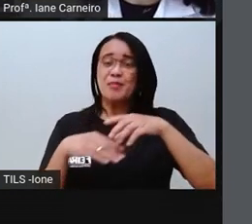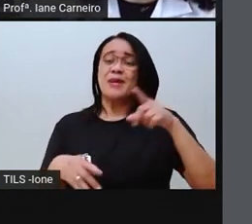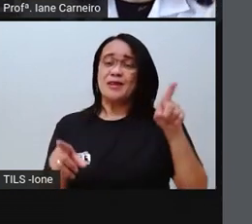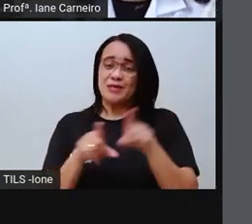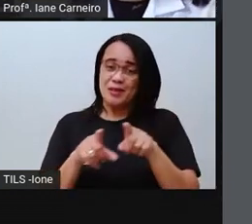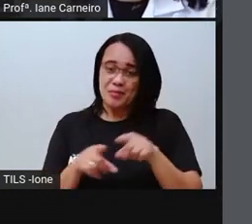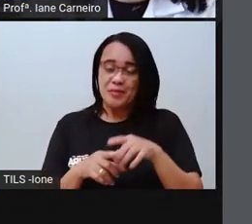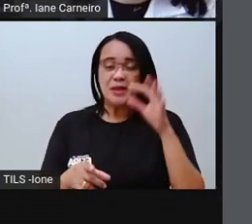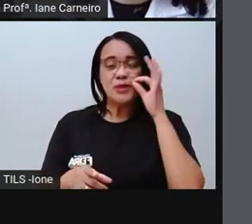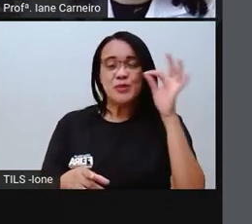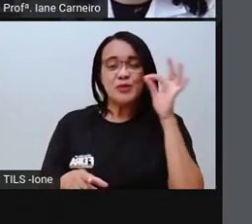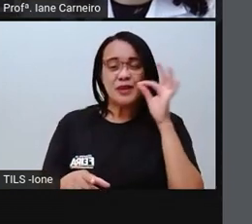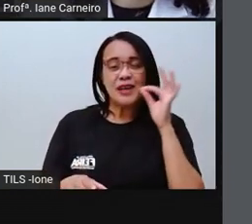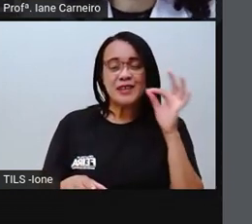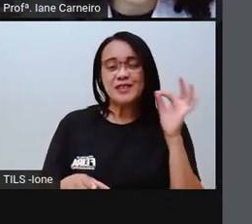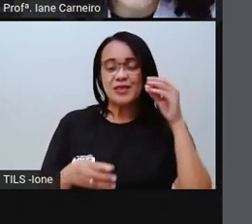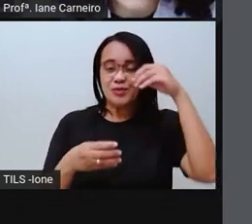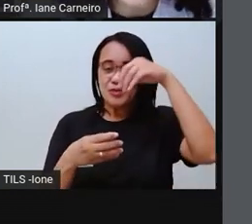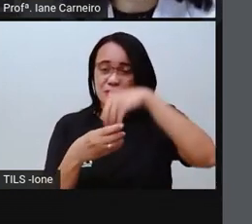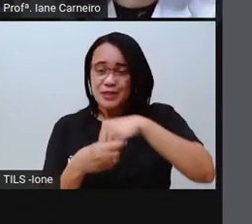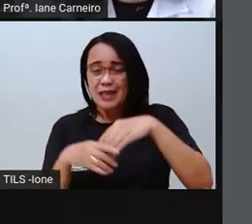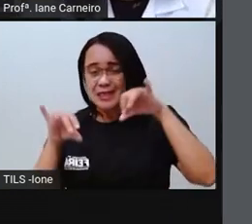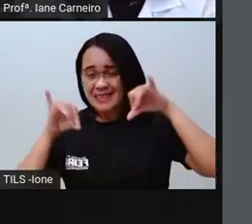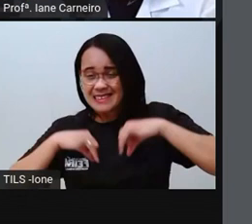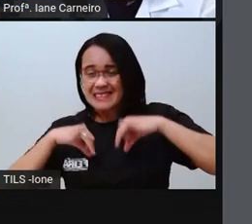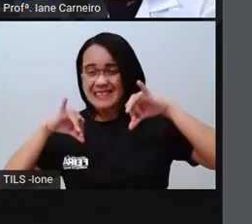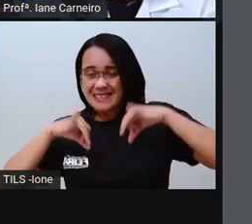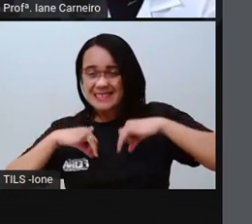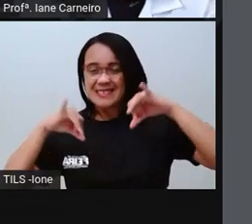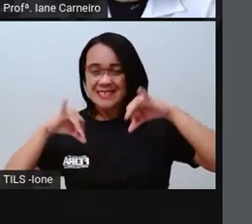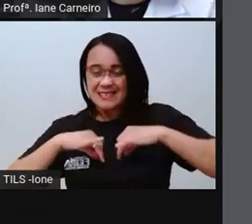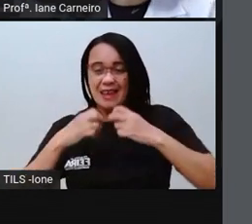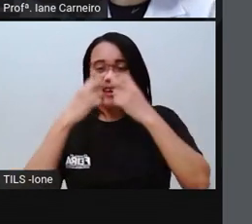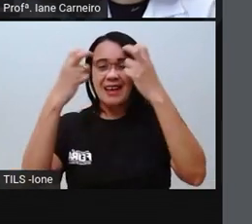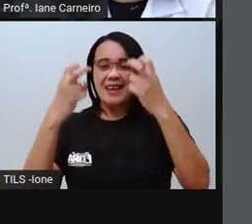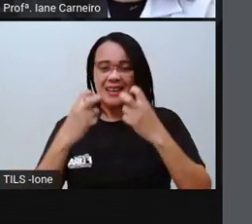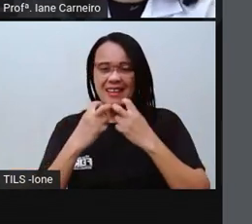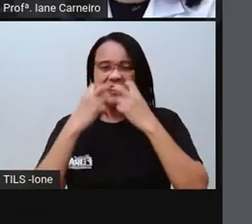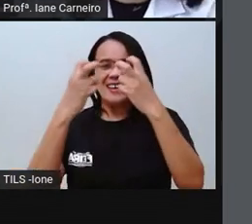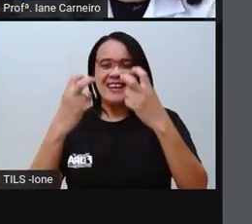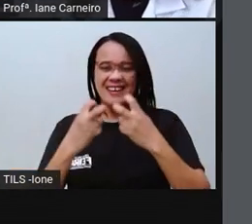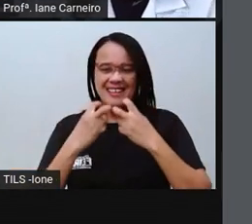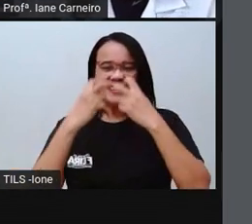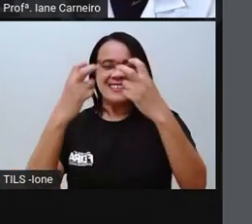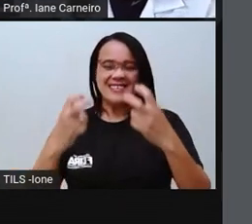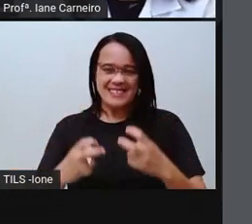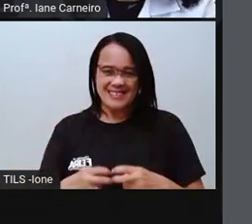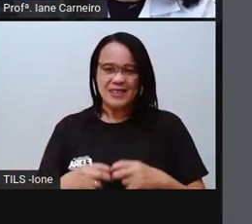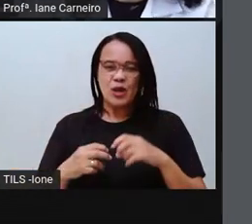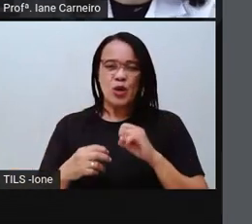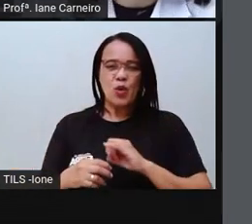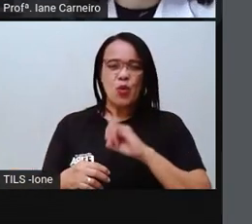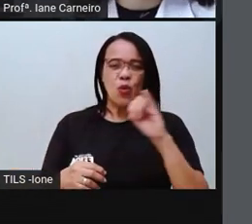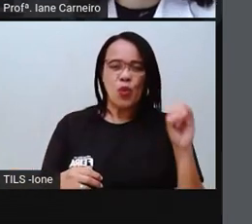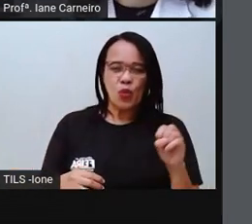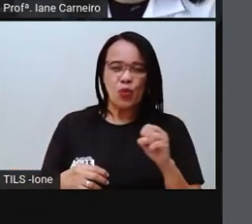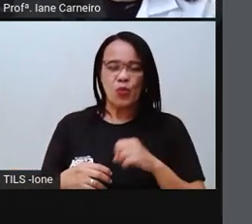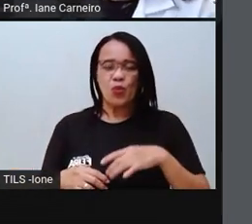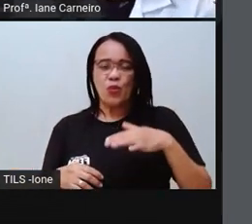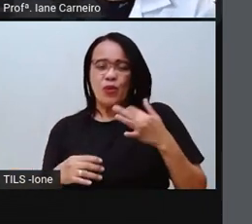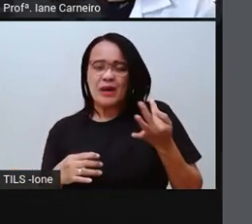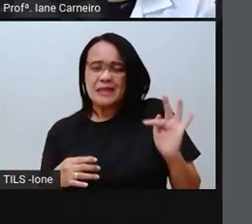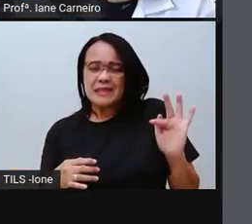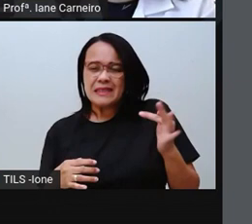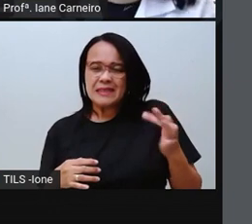da velha, o coitado do gatinho sofria e se esgoelava. Miau, miau, ui, ai, sapato,